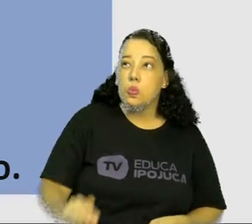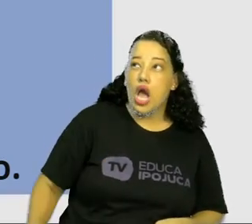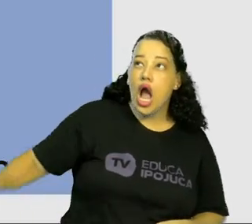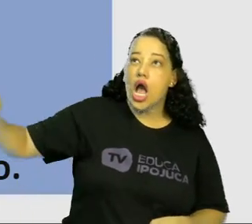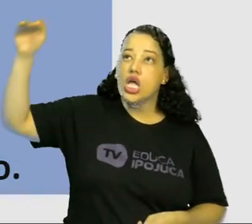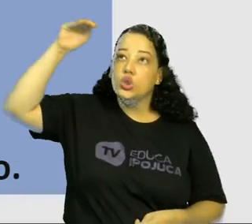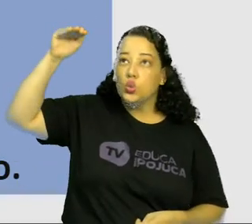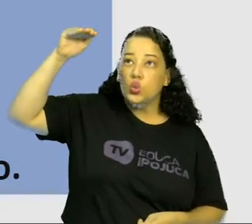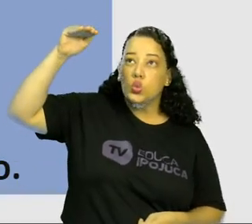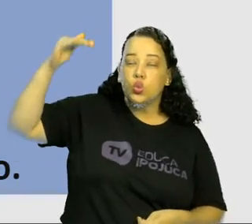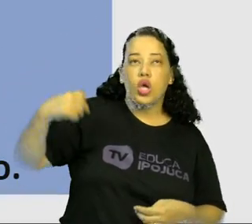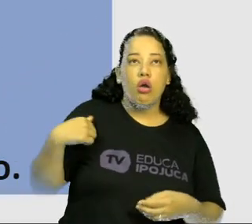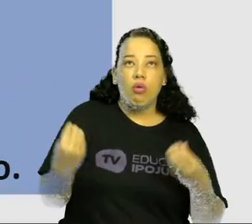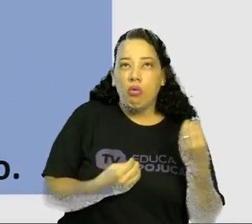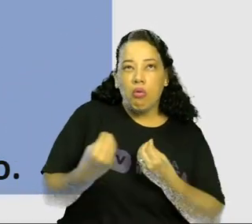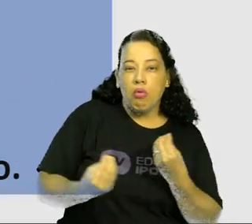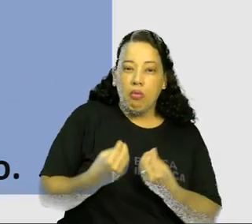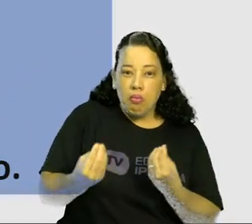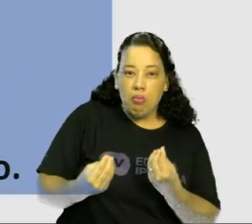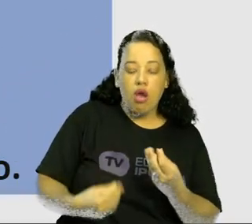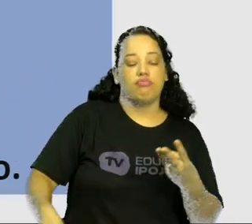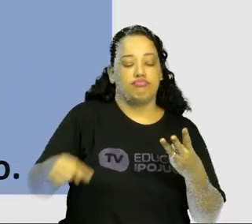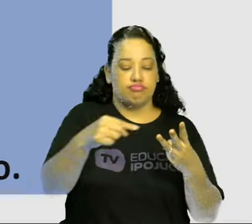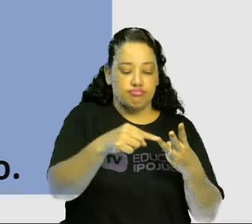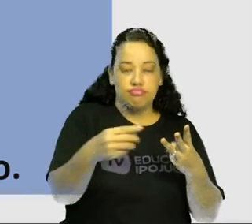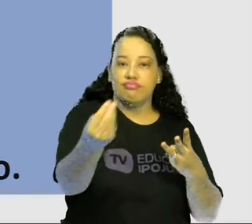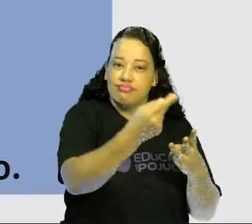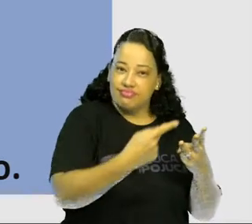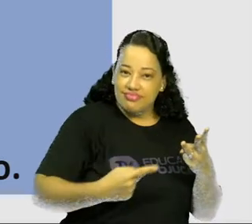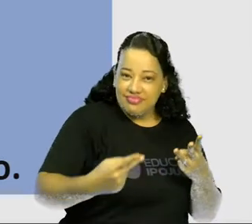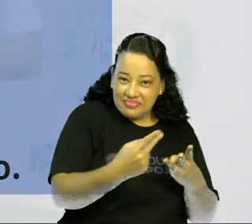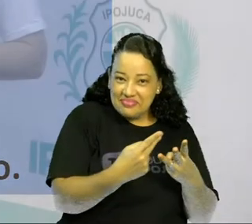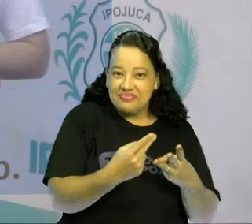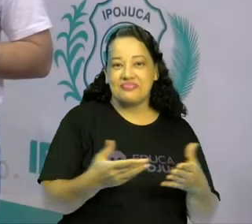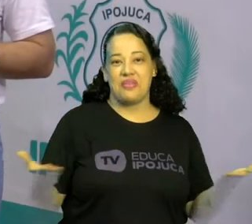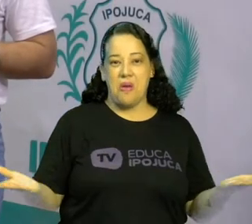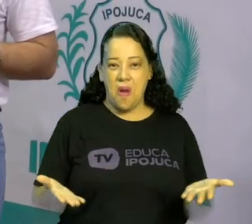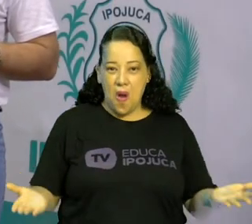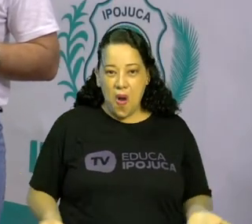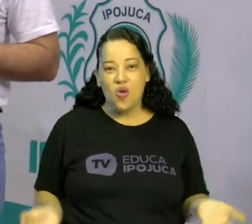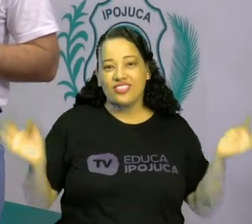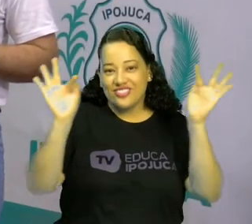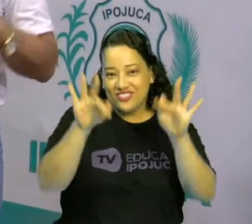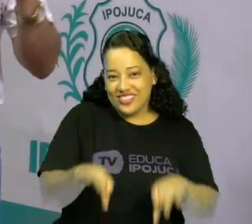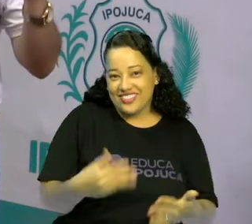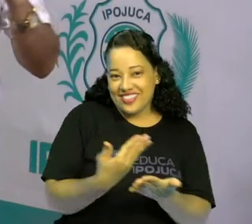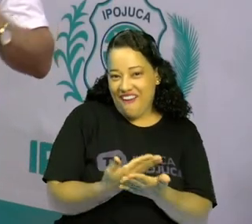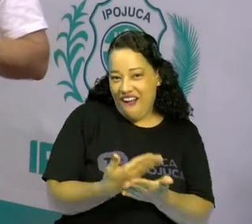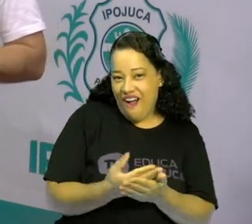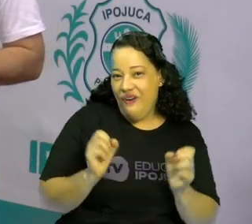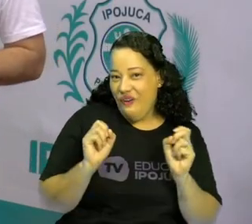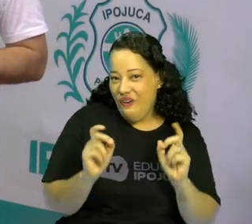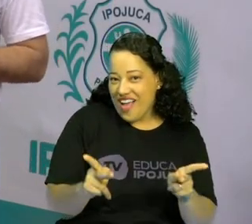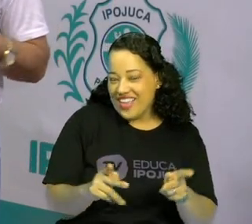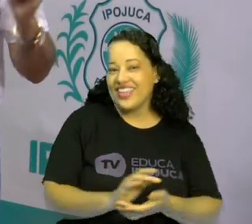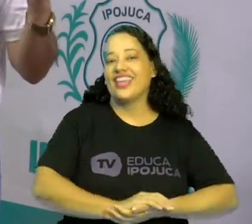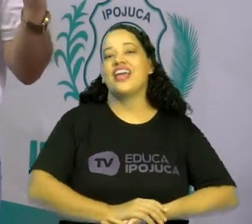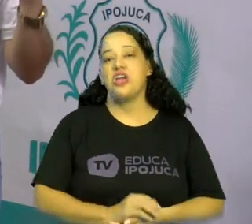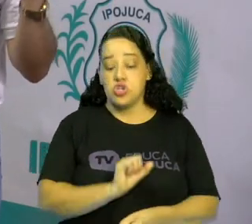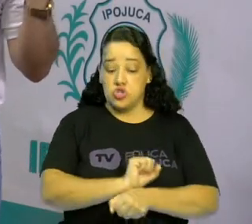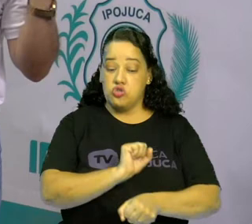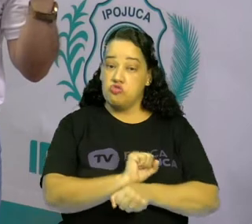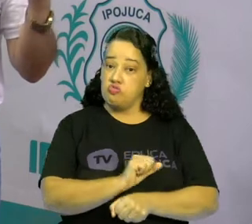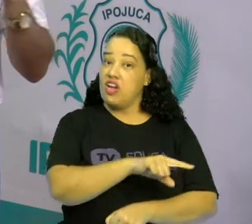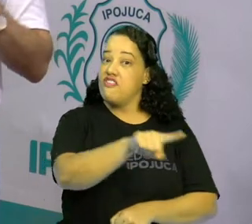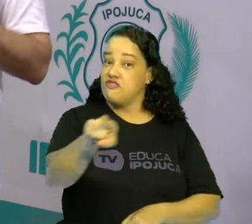adulto. Isso mesmo, meus amores. Por hoje, chegamos ao final da nossa aula. Mas eu espero vocês